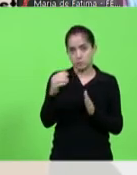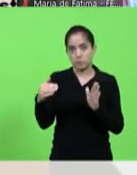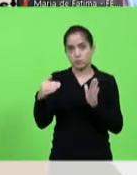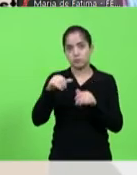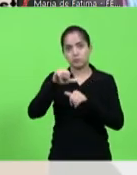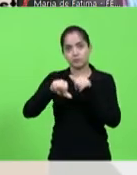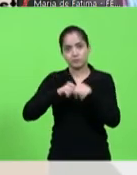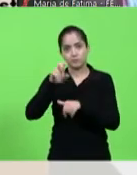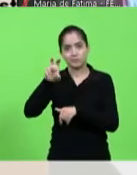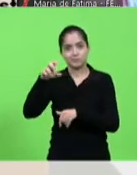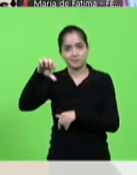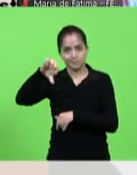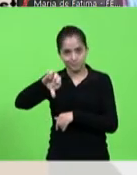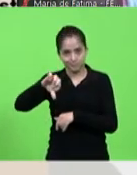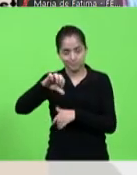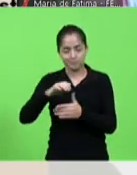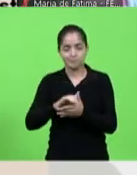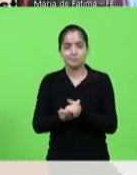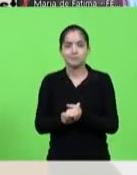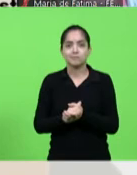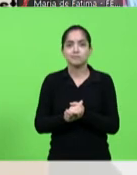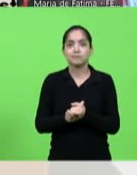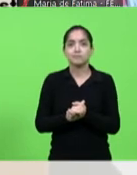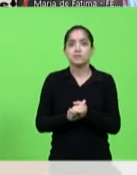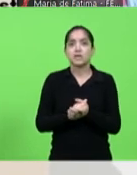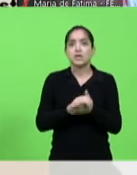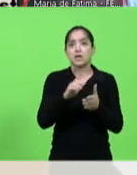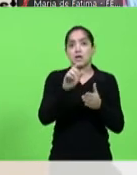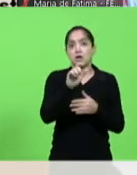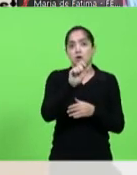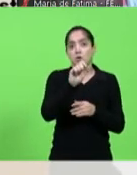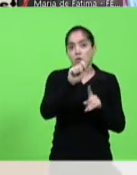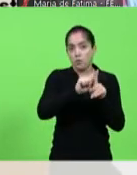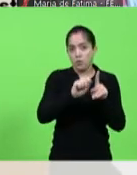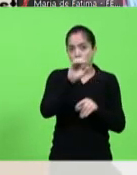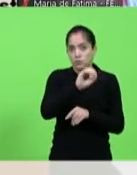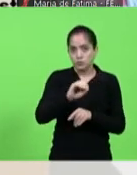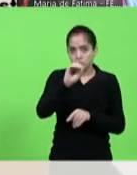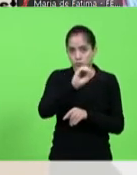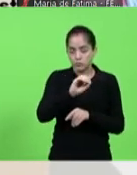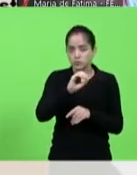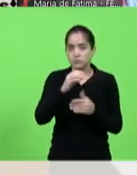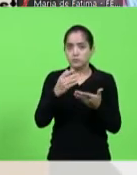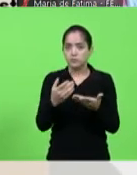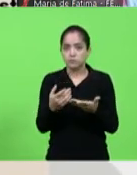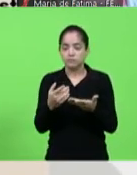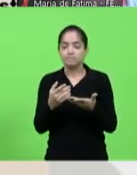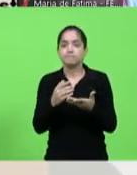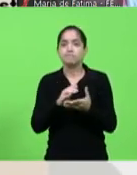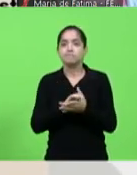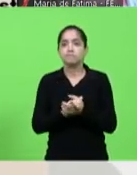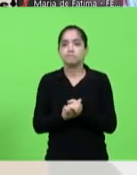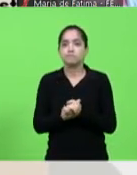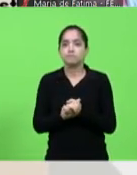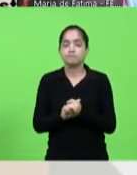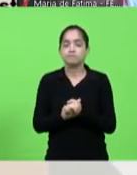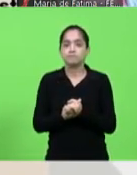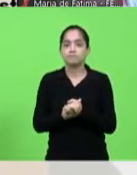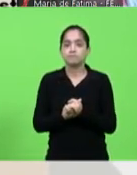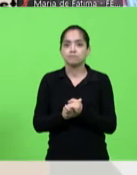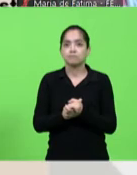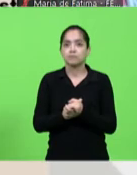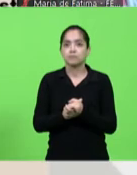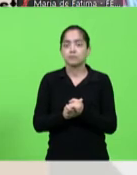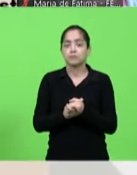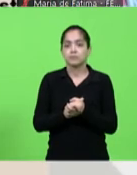outubro de 2017, setembro e outubro, permanência da assistência no INSS. Conferência